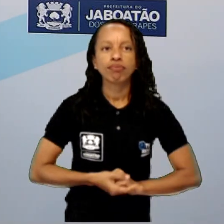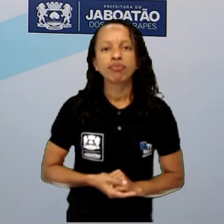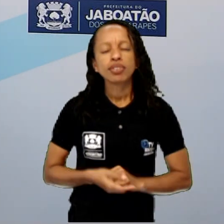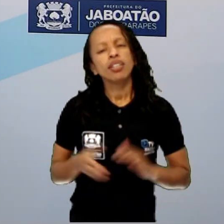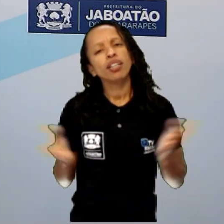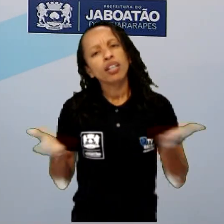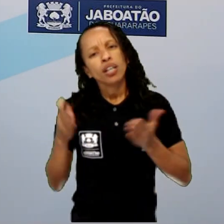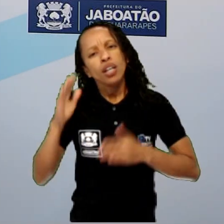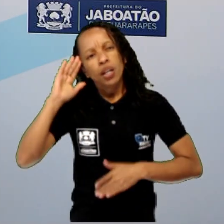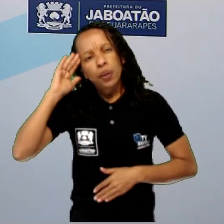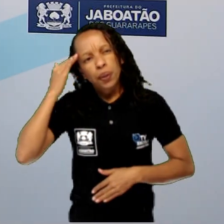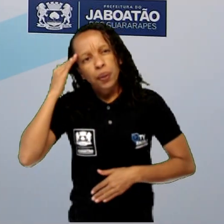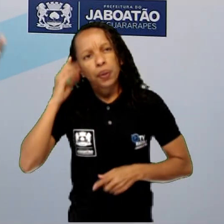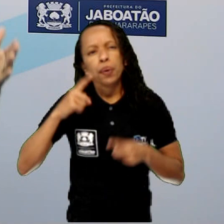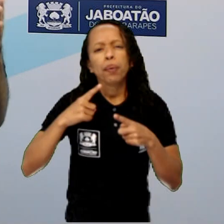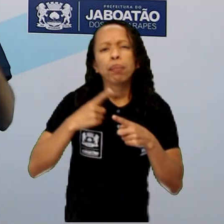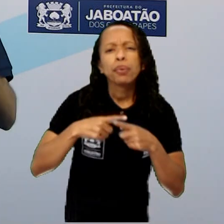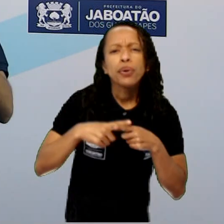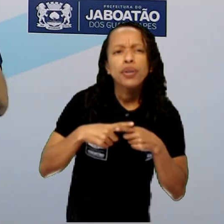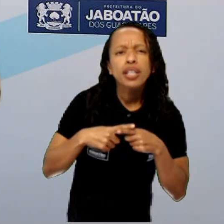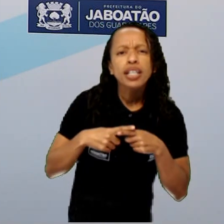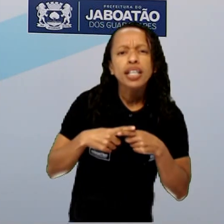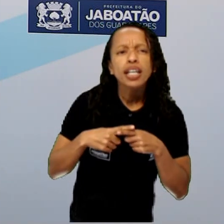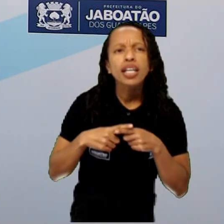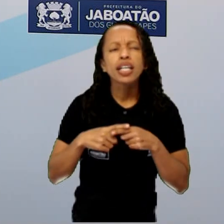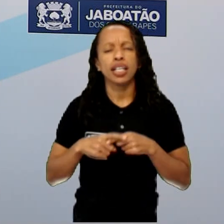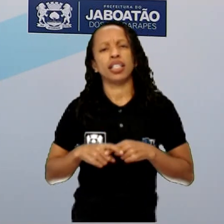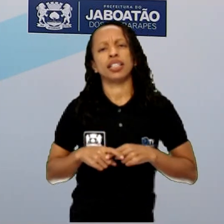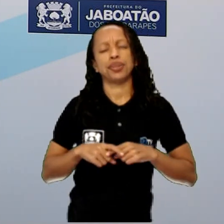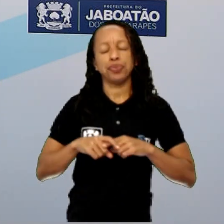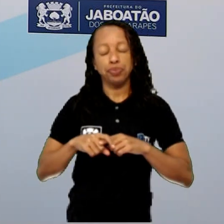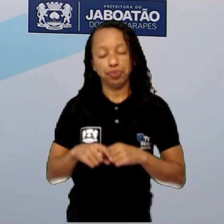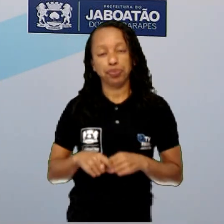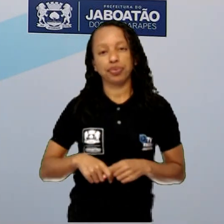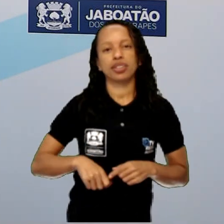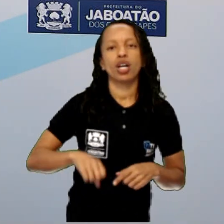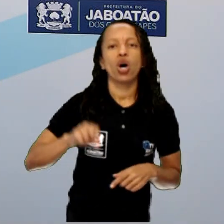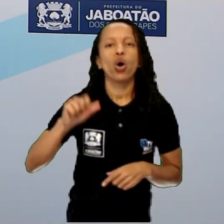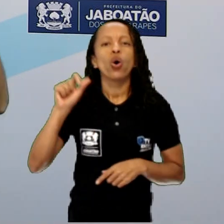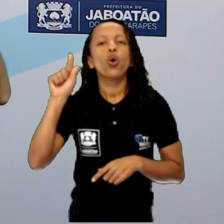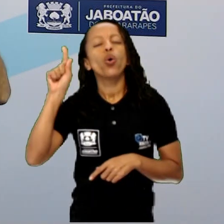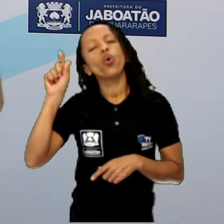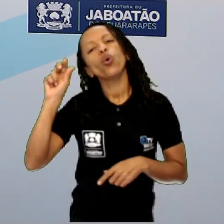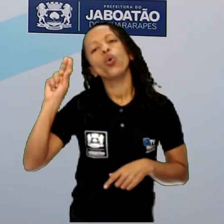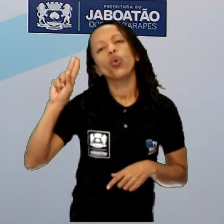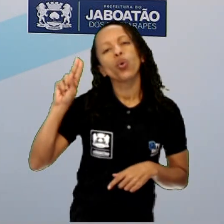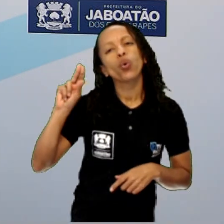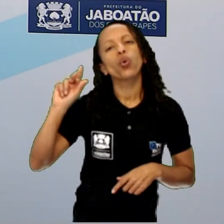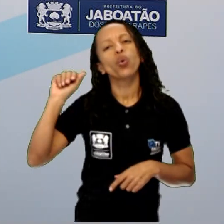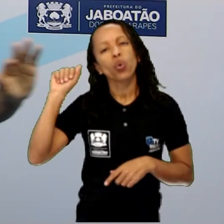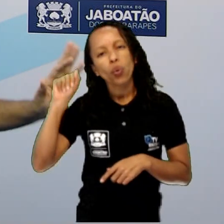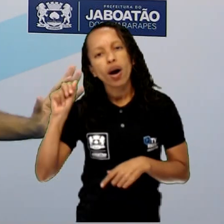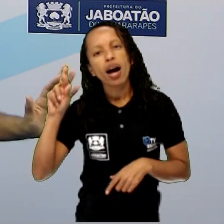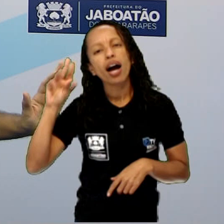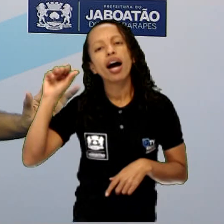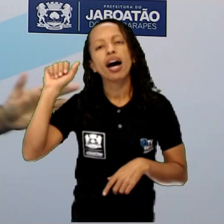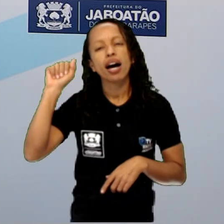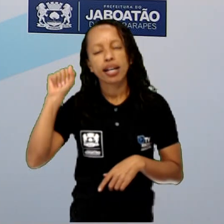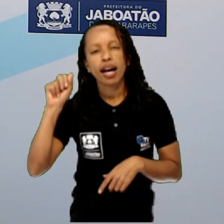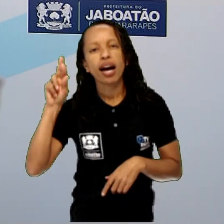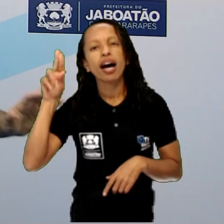por que que tem dos Guararapes. Primeiro, a gente vê que a cidade chamava Jaboatão.